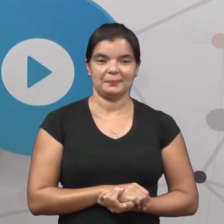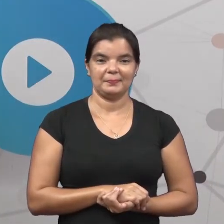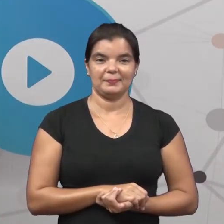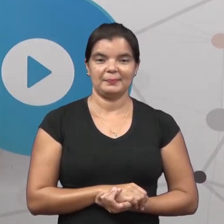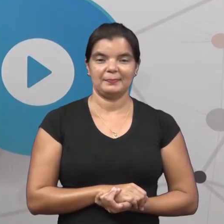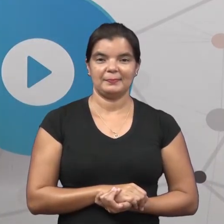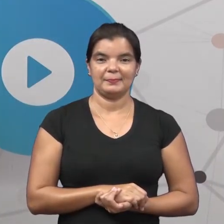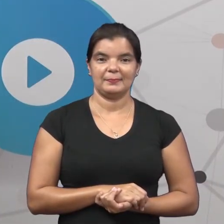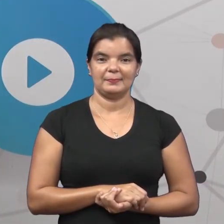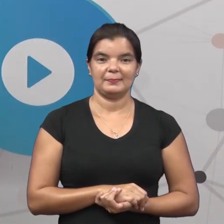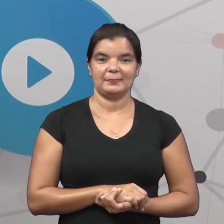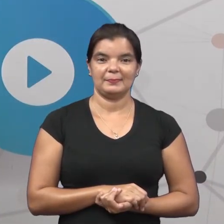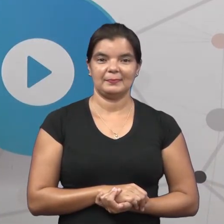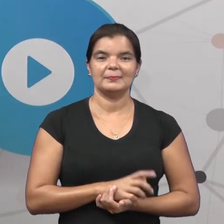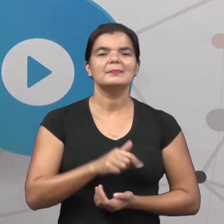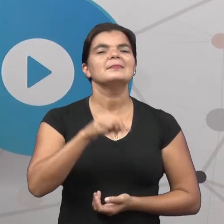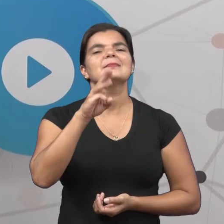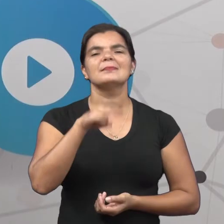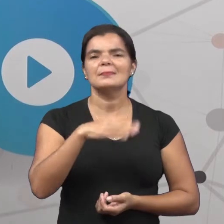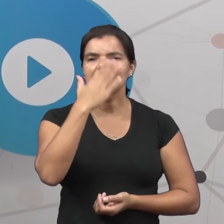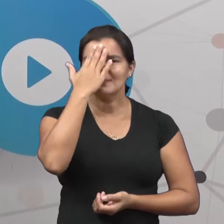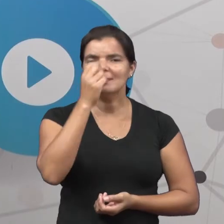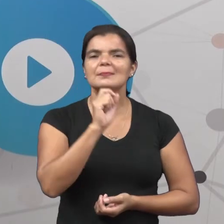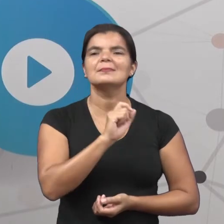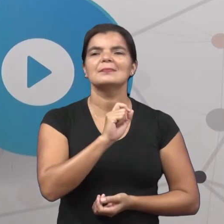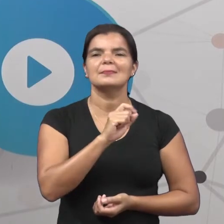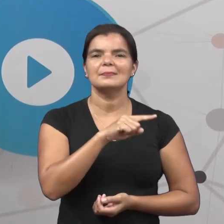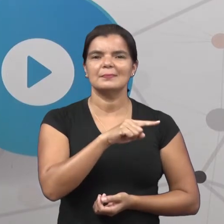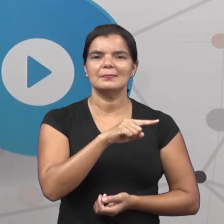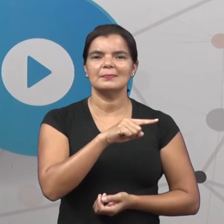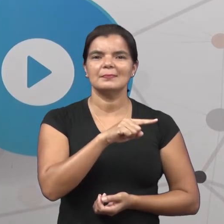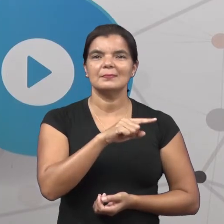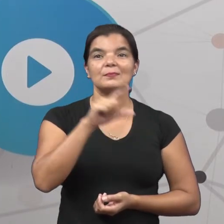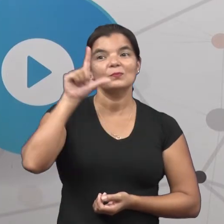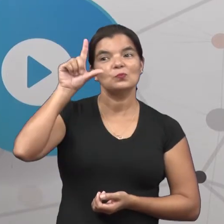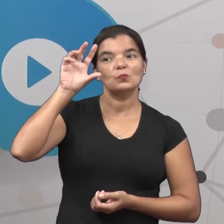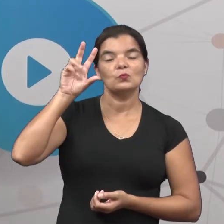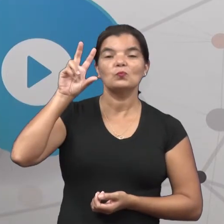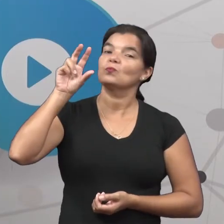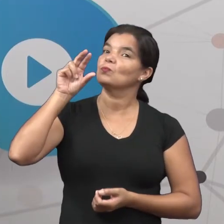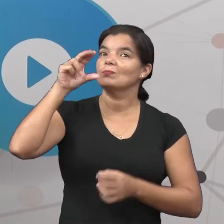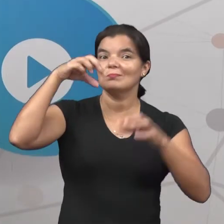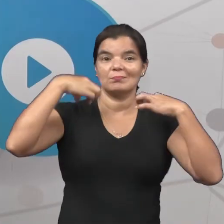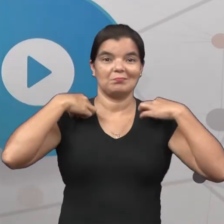E esse, quem sabe? Um pregador.